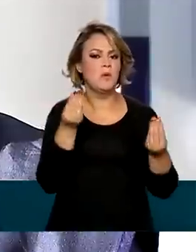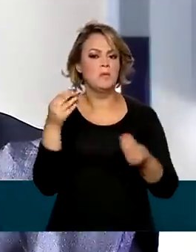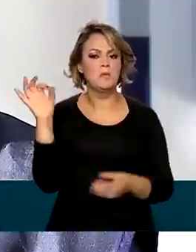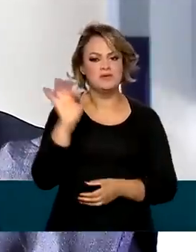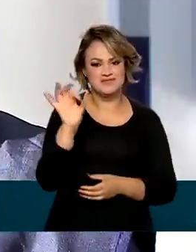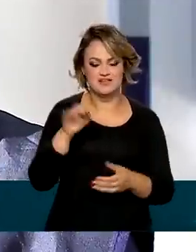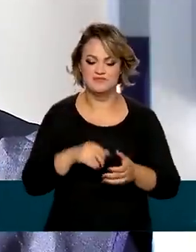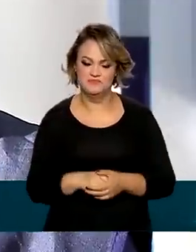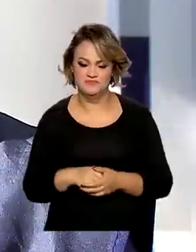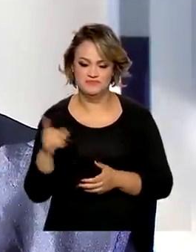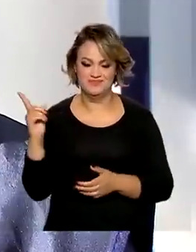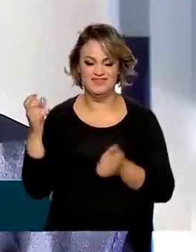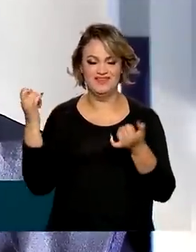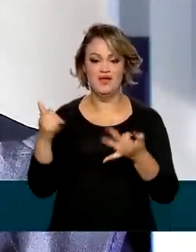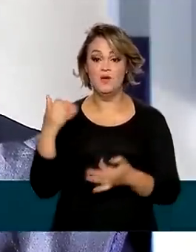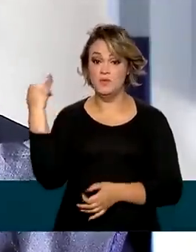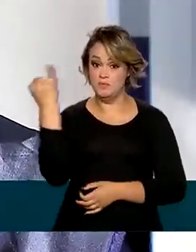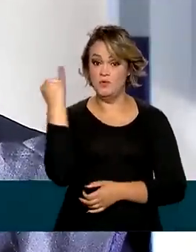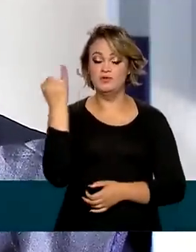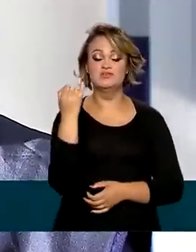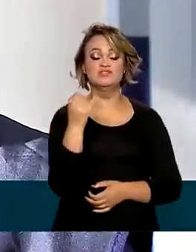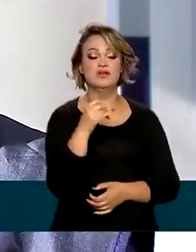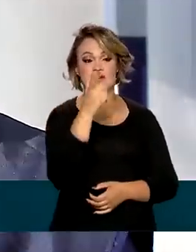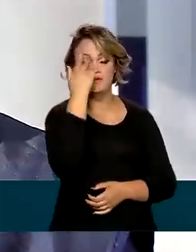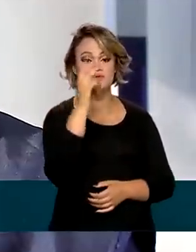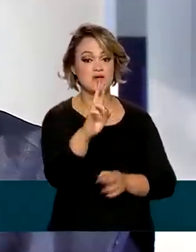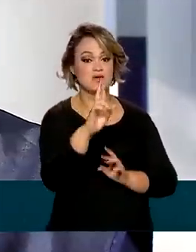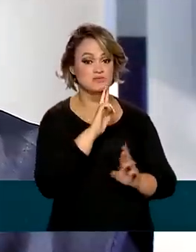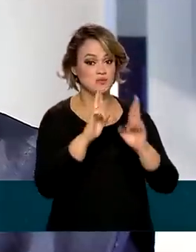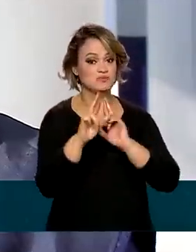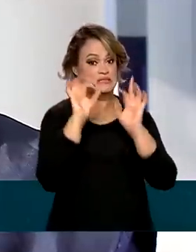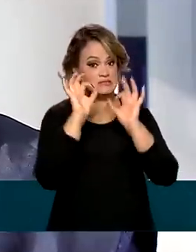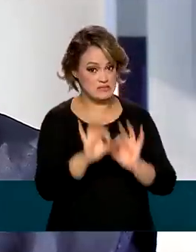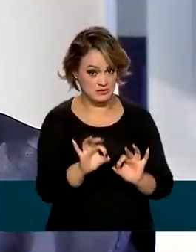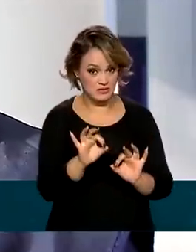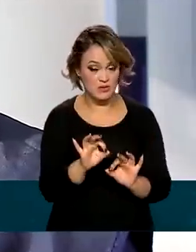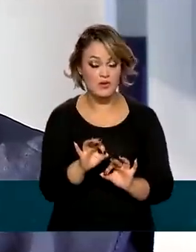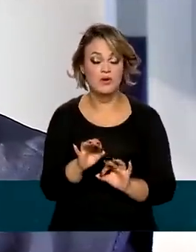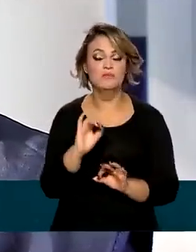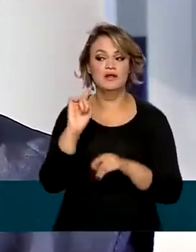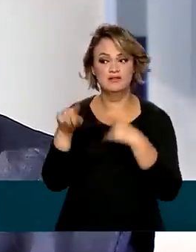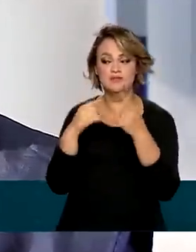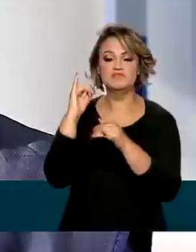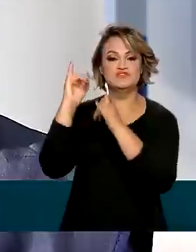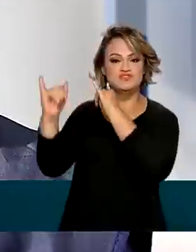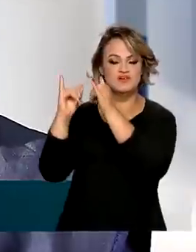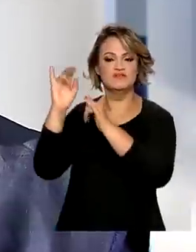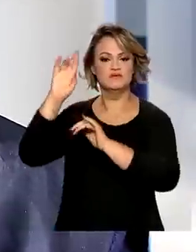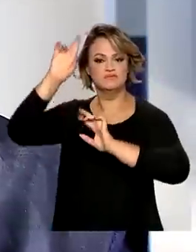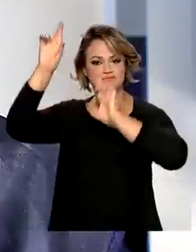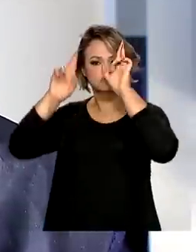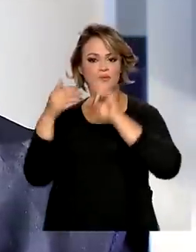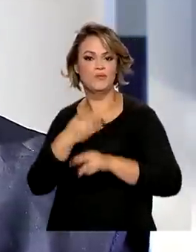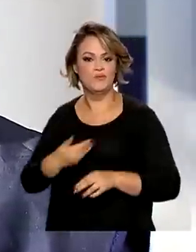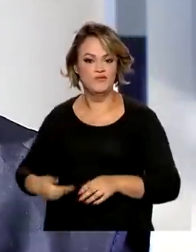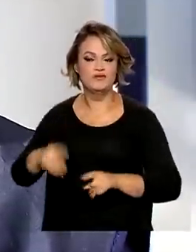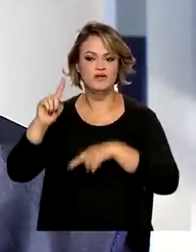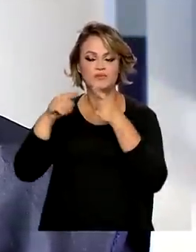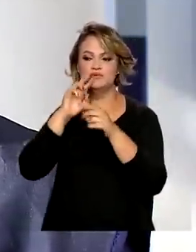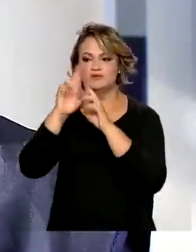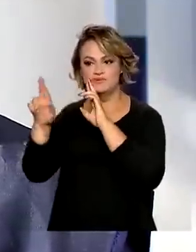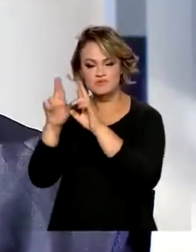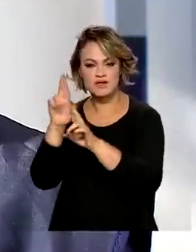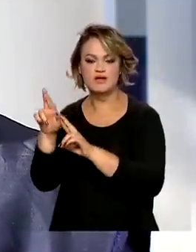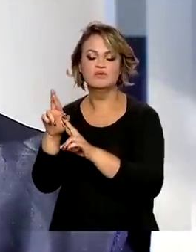Para nós, o importante é que a pessoa responda da forma correta. Para que a gente possa passar isso para as autoridades depois, nos resultados do